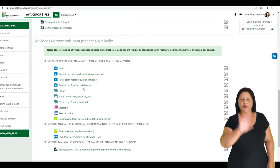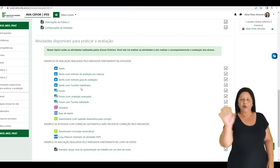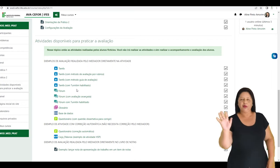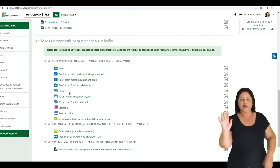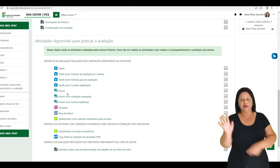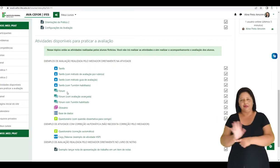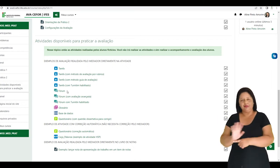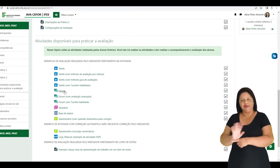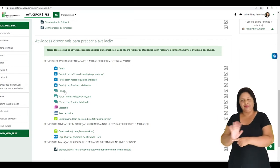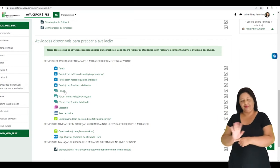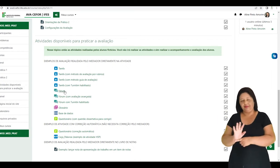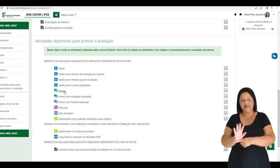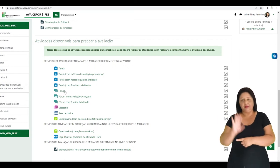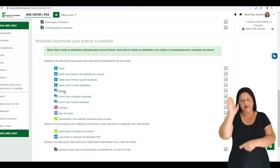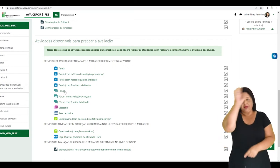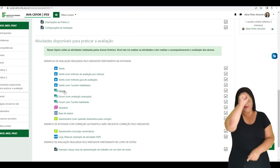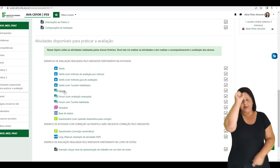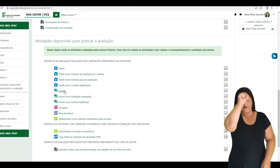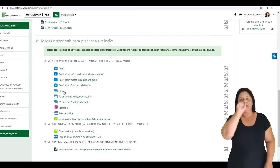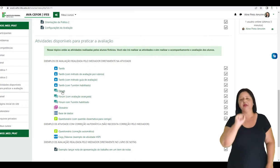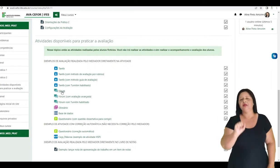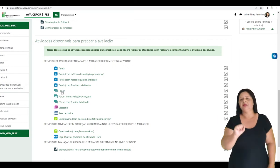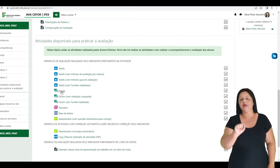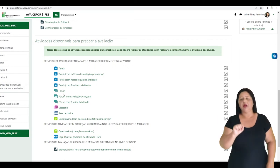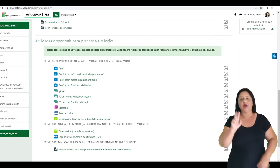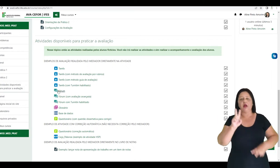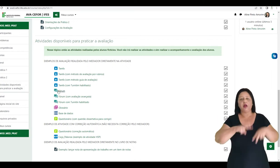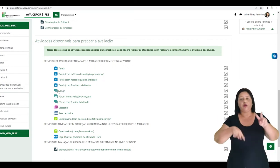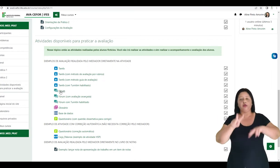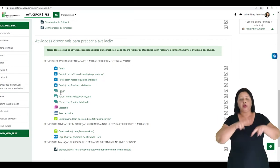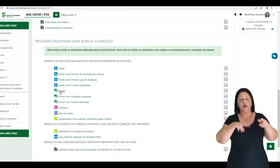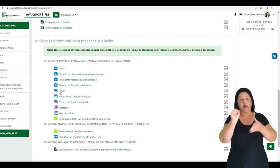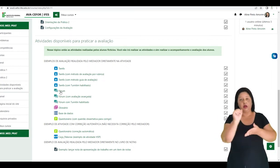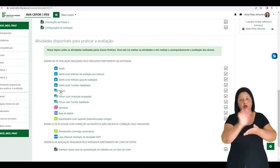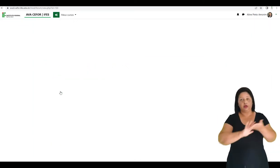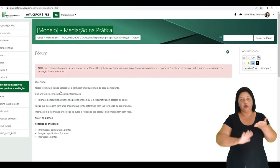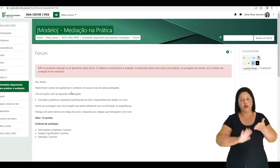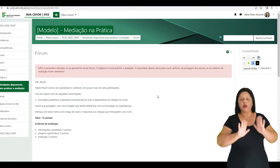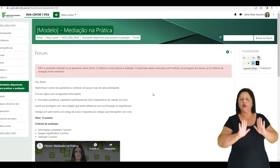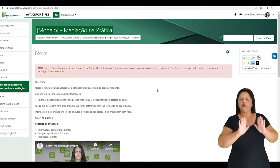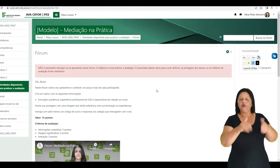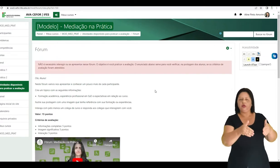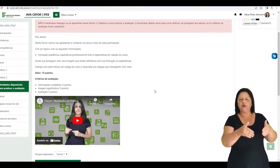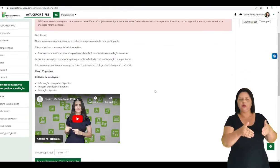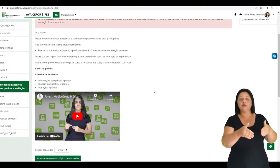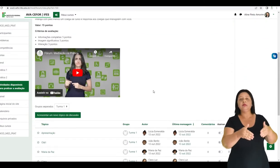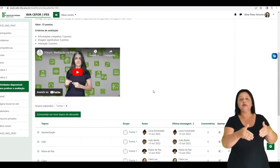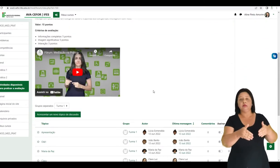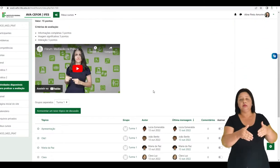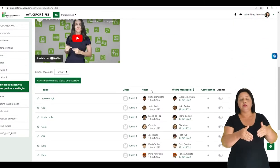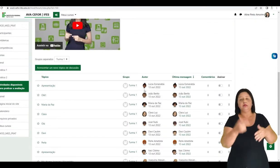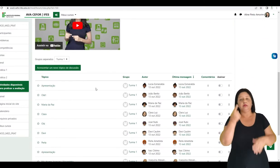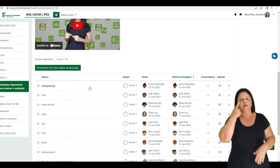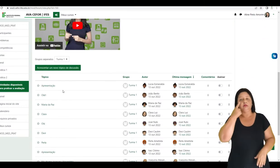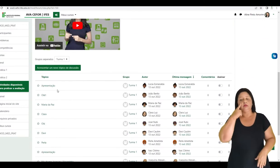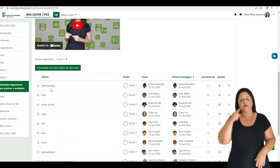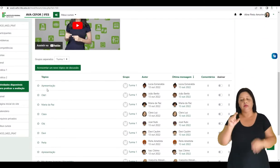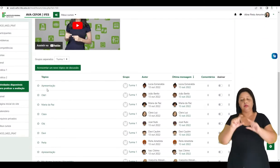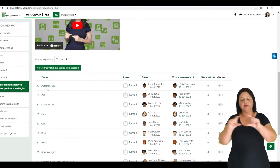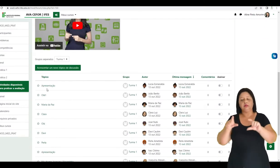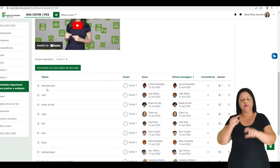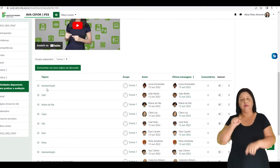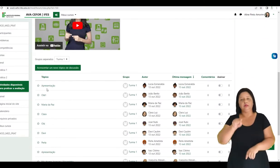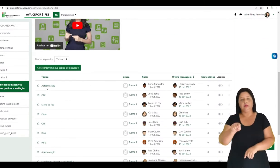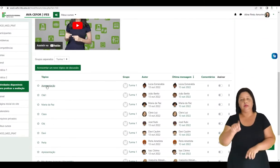Olá, neste vídeo tutorial vamos aprender a avaliar a atividade fórum. Então, clicando aqui em